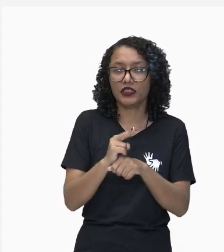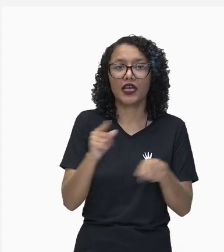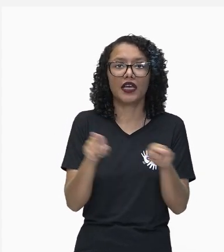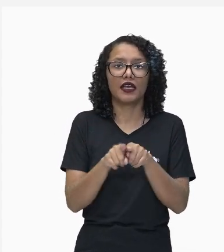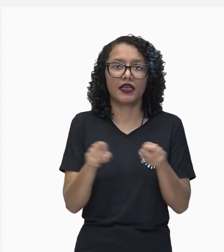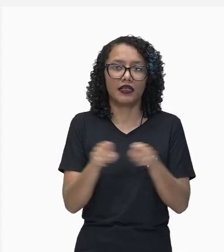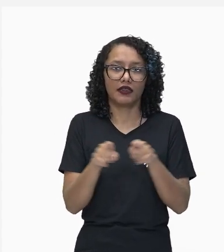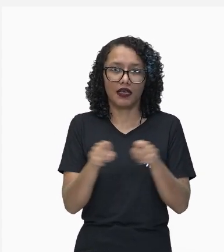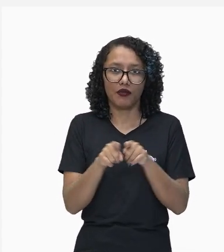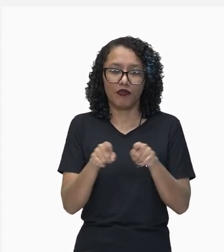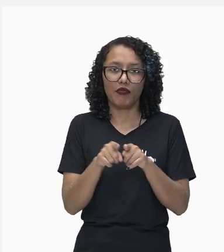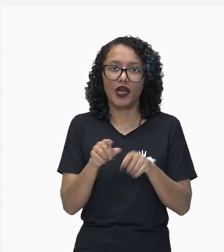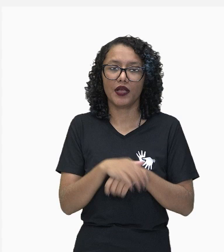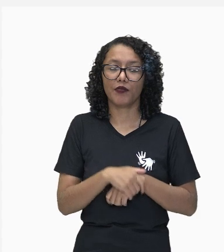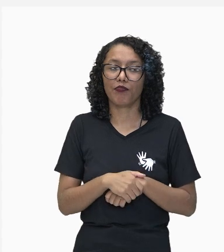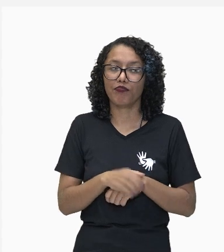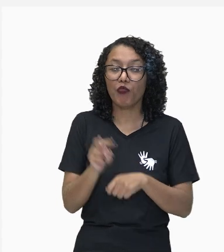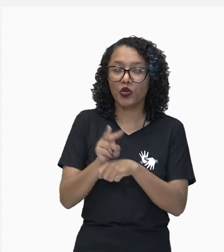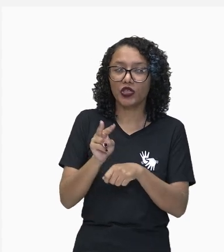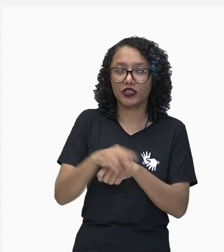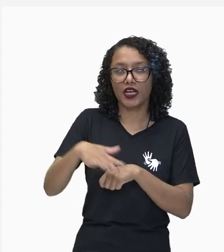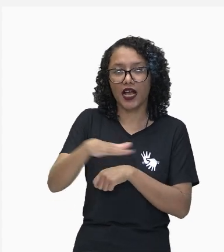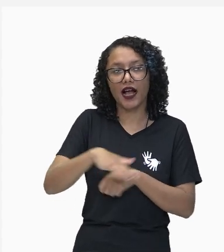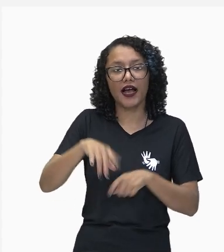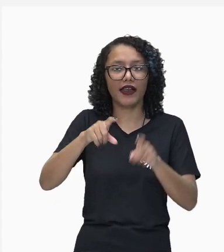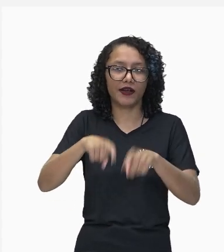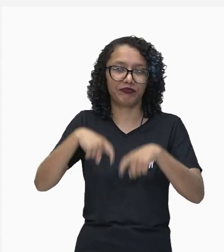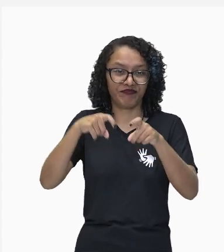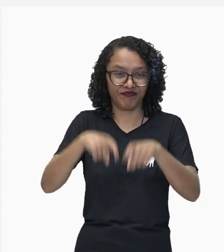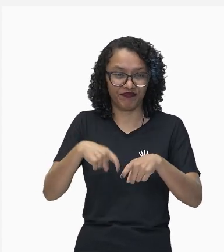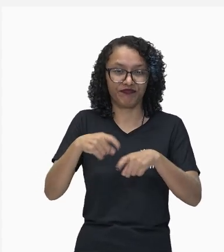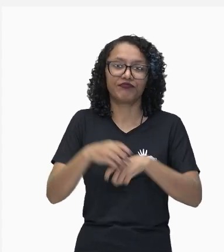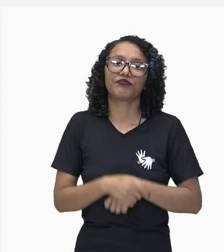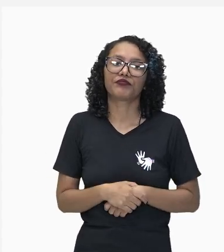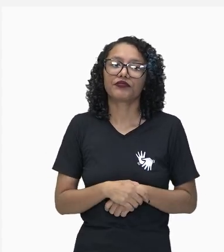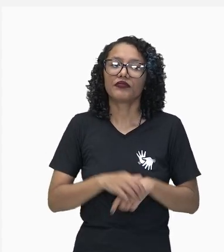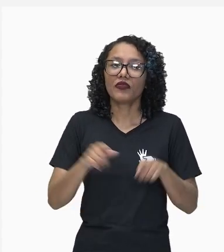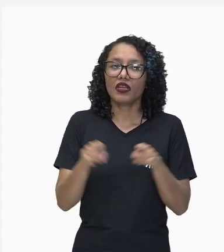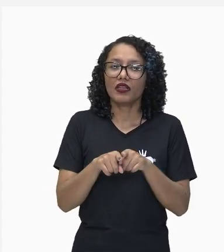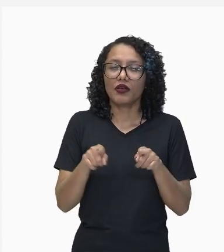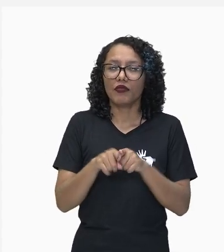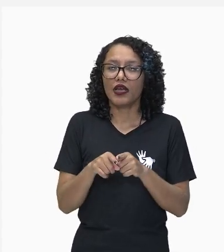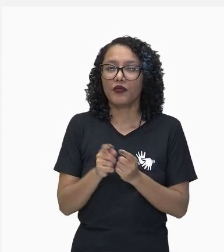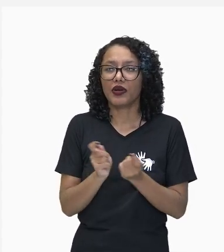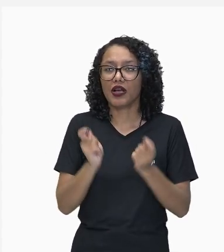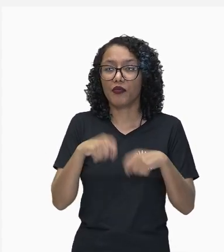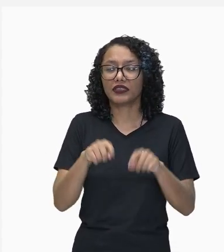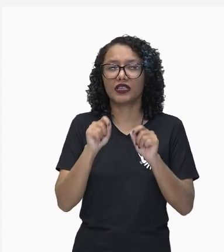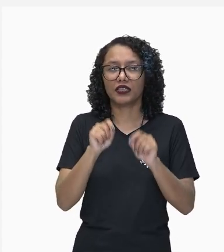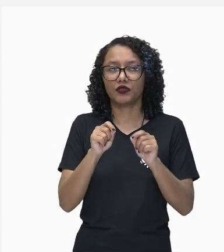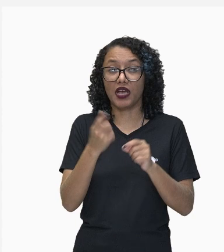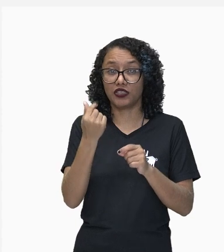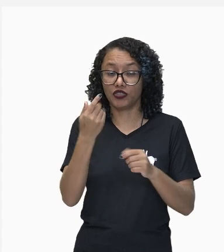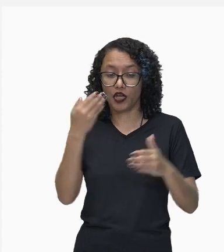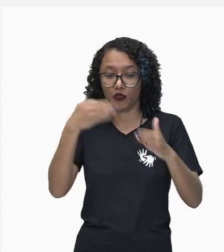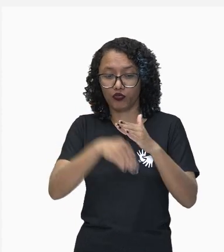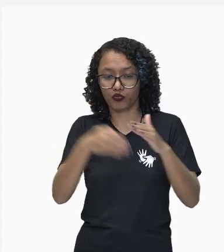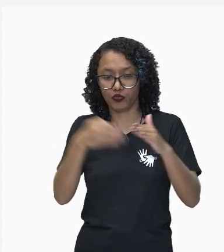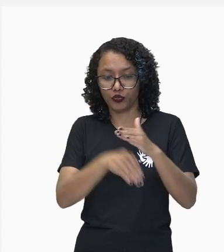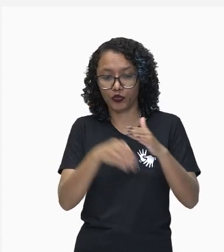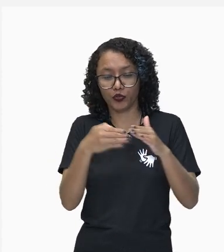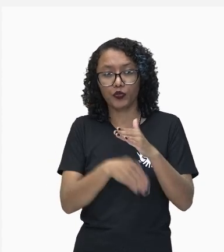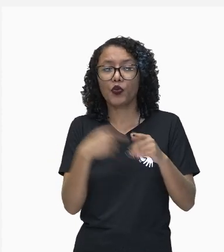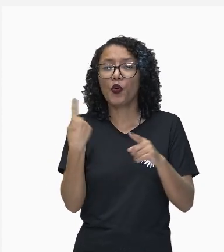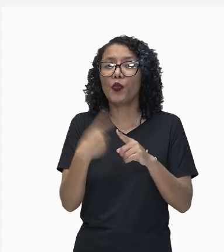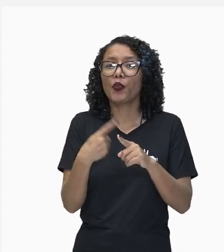do setor da agricultura. Ainda, a enorme capacidade de poupança interna, onde o Japão,